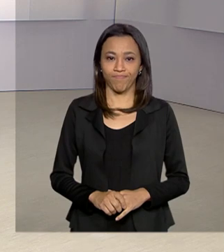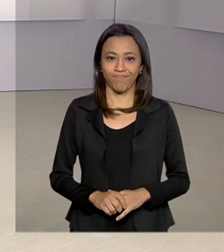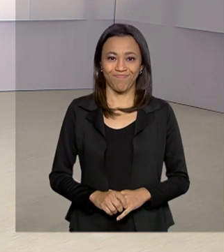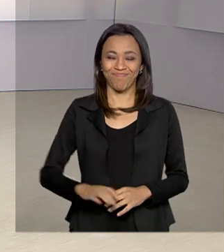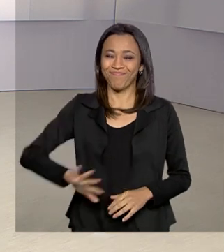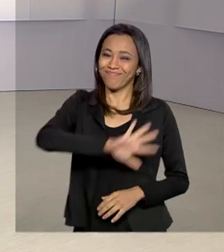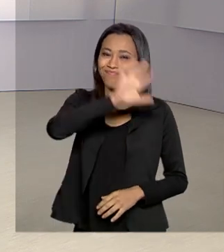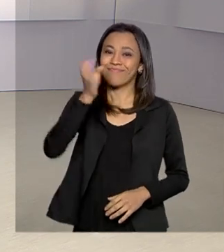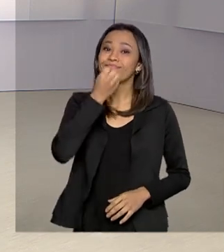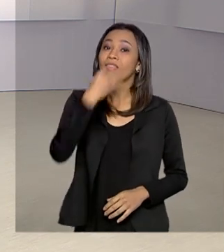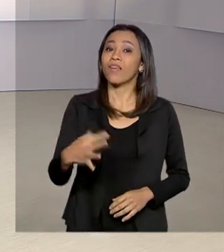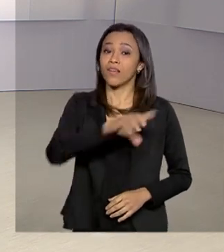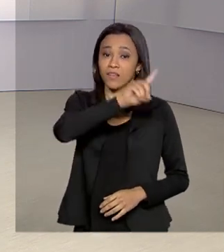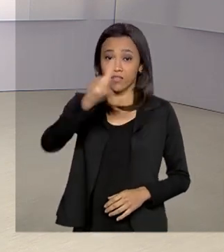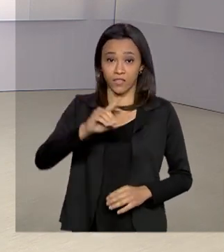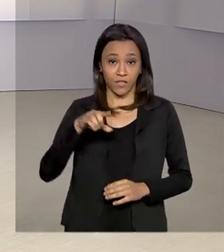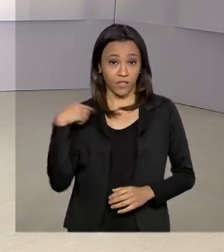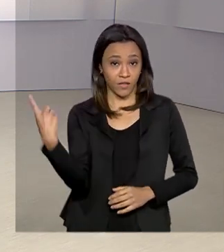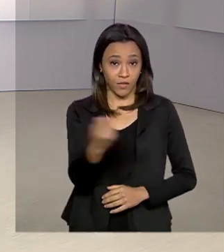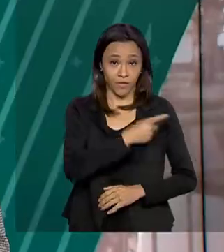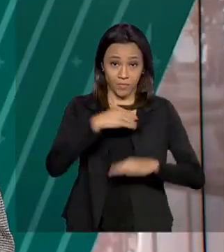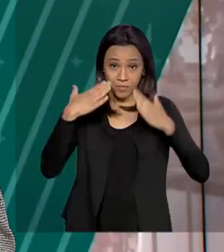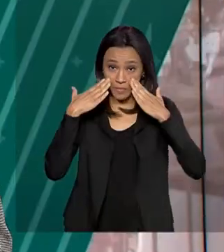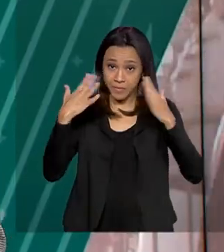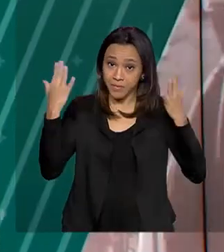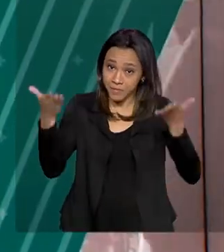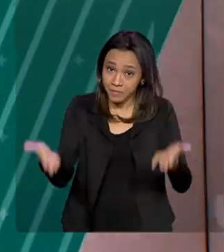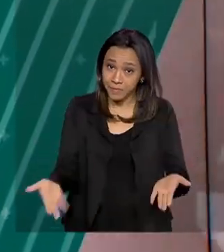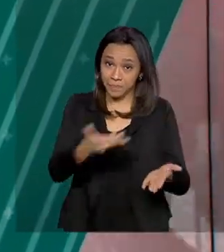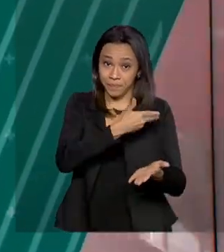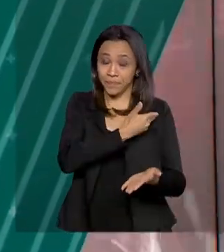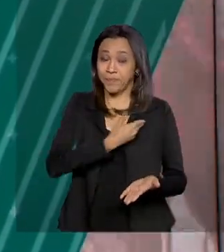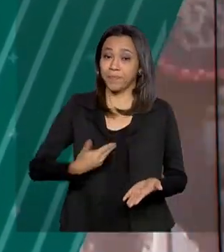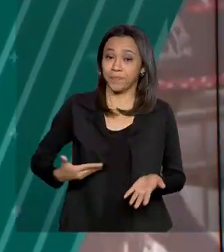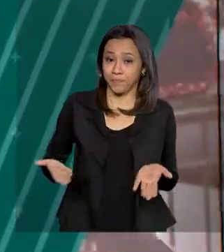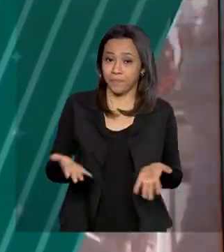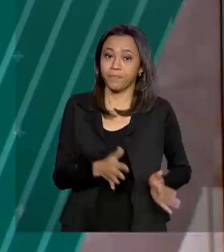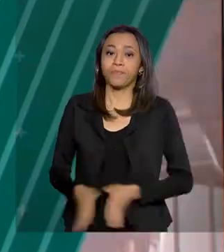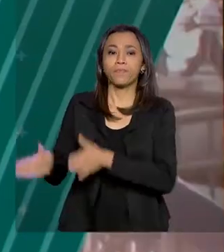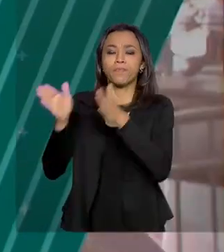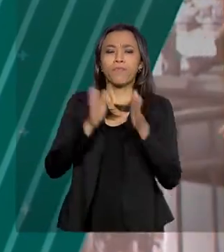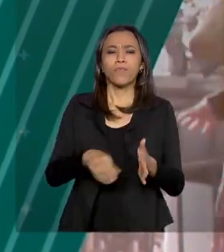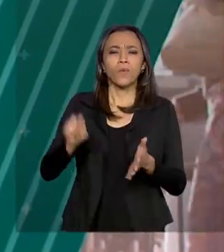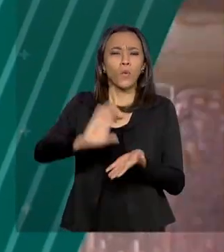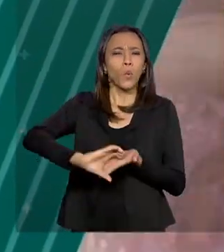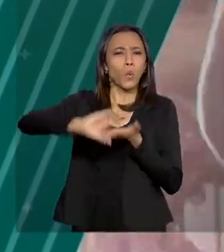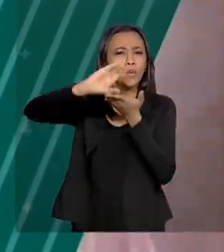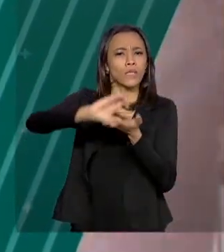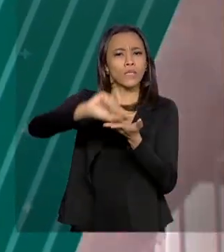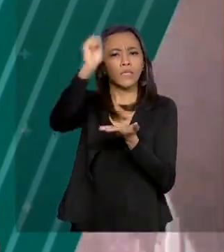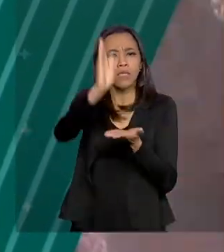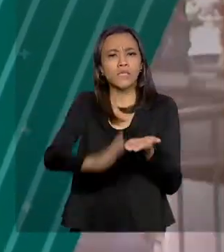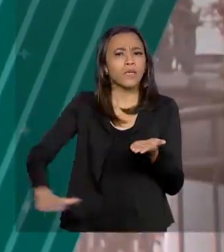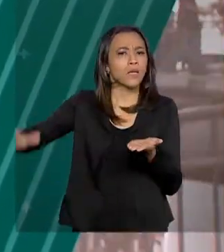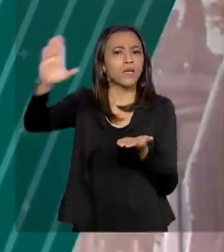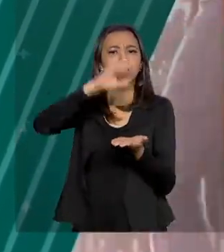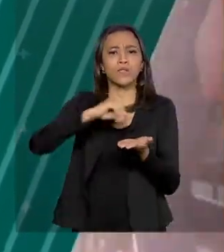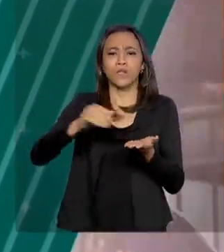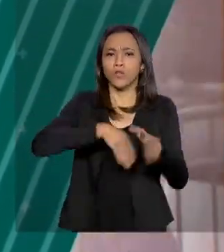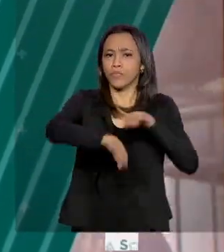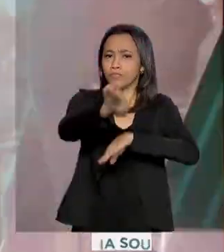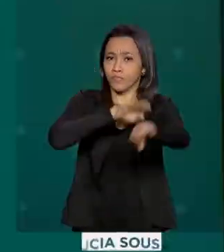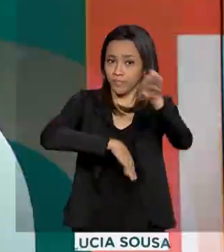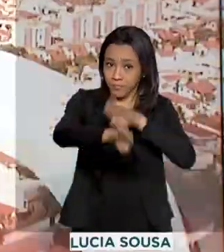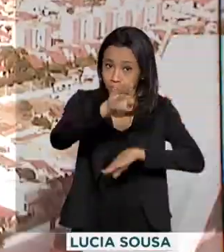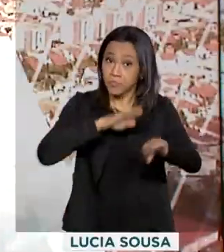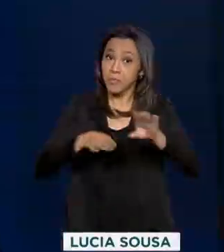Olá, bom dia. O Governo Agora está no ar. O Conselho Nacional de Trânsito autorizou aulas teóricas